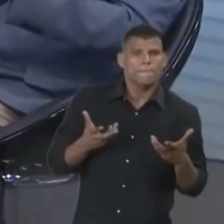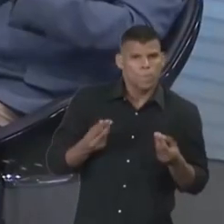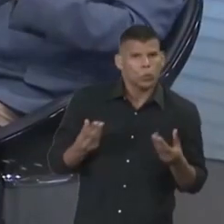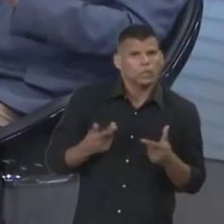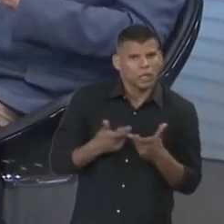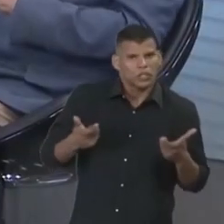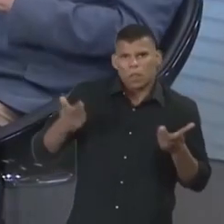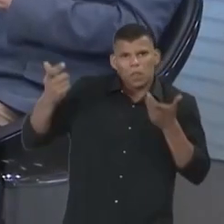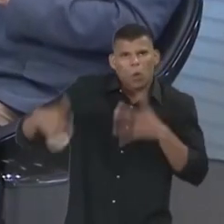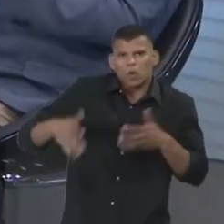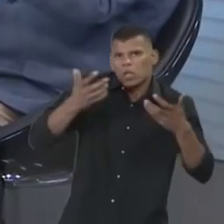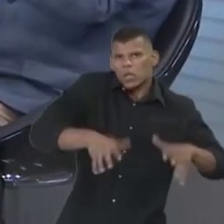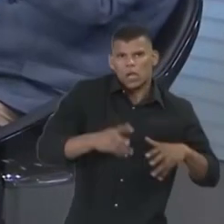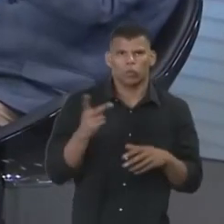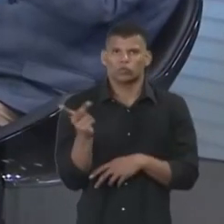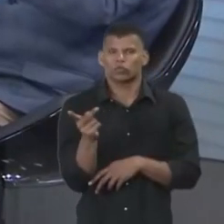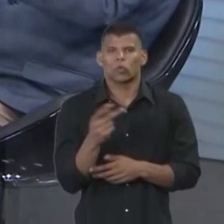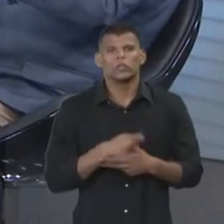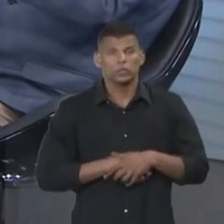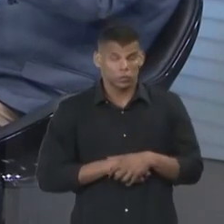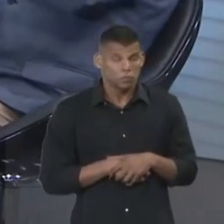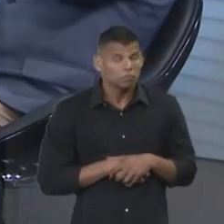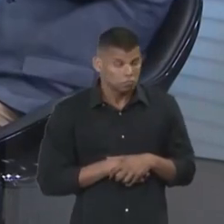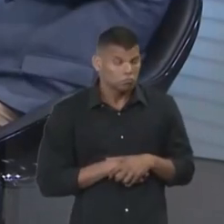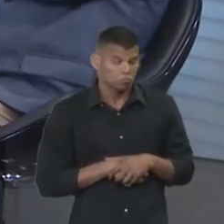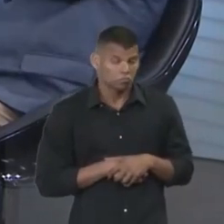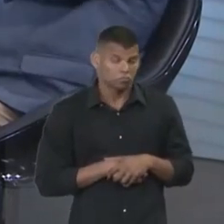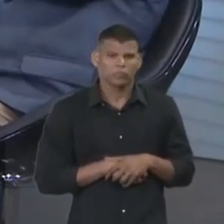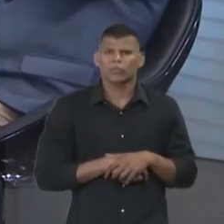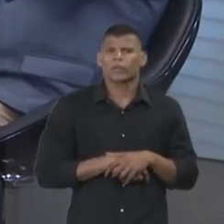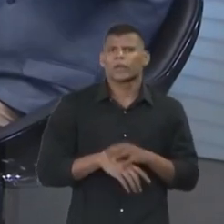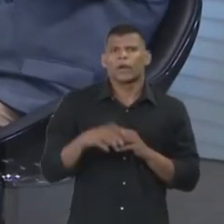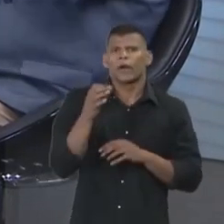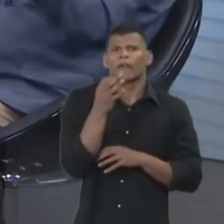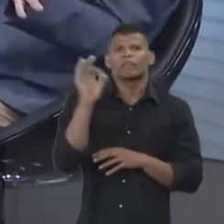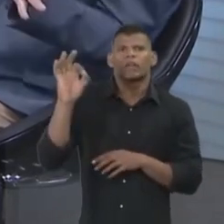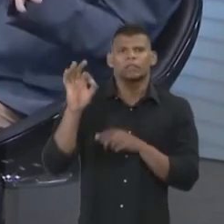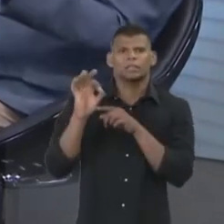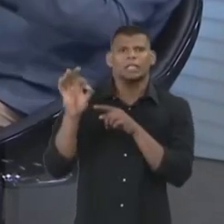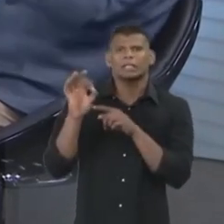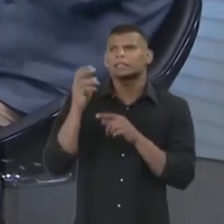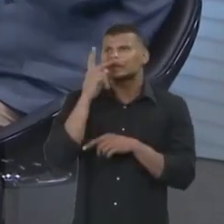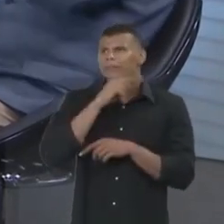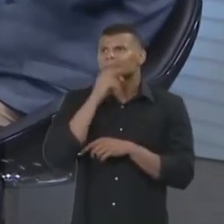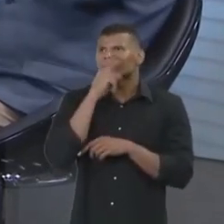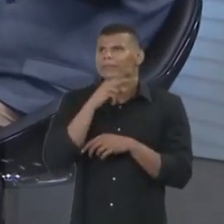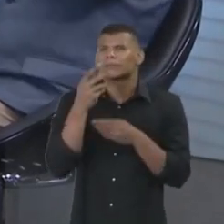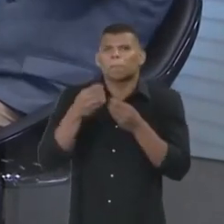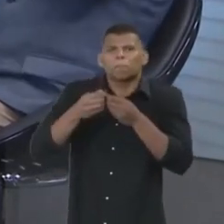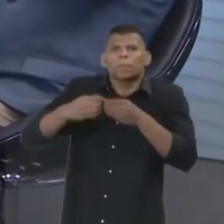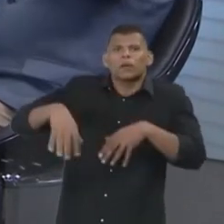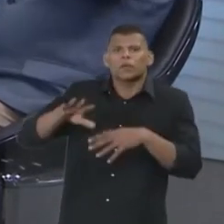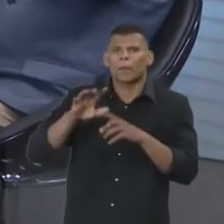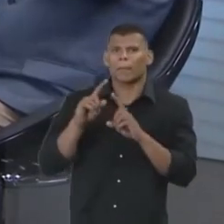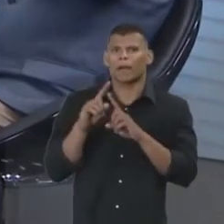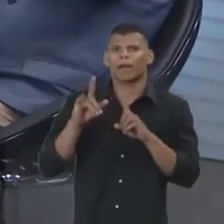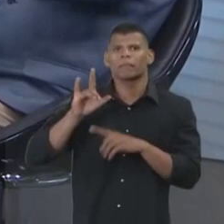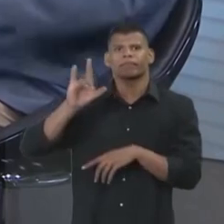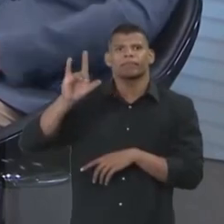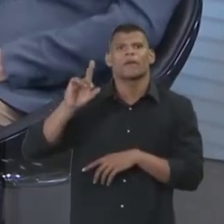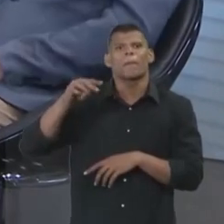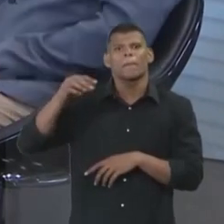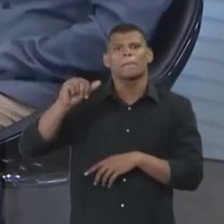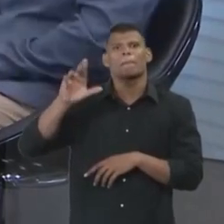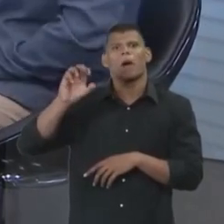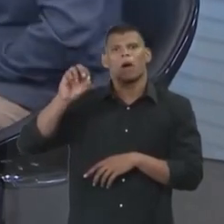Porque, digamos assim, os franceses escolheram o menos ruim, mas também não morrem de amores pelo presidente que